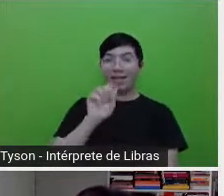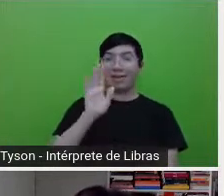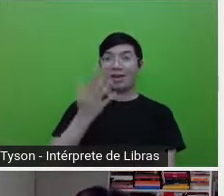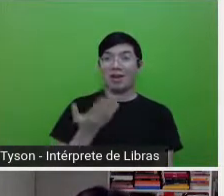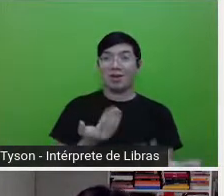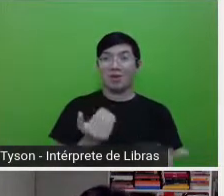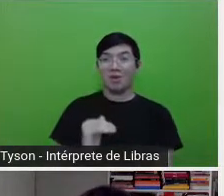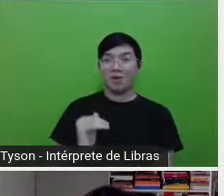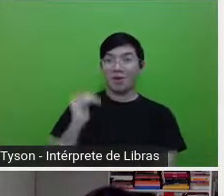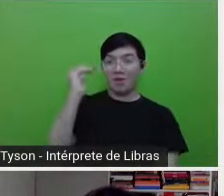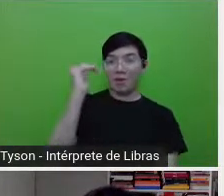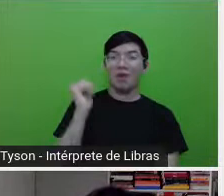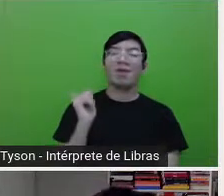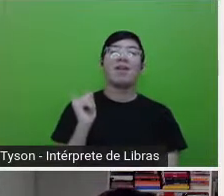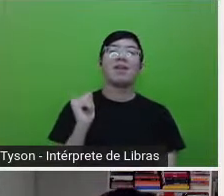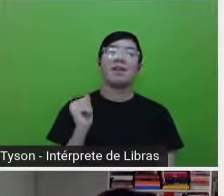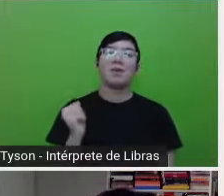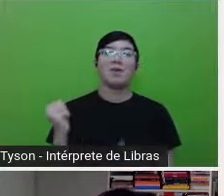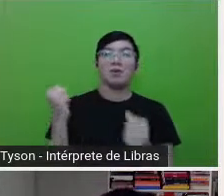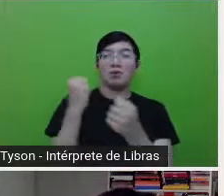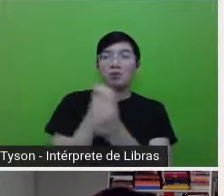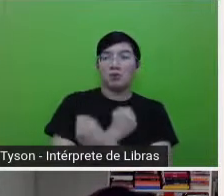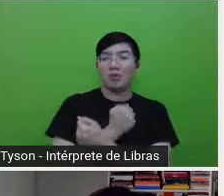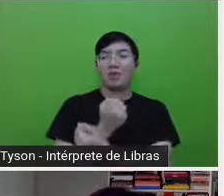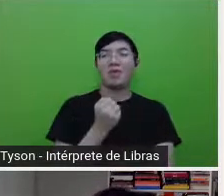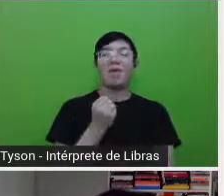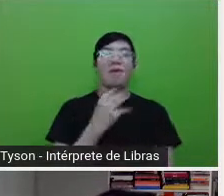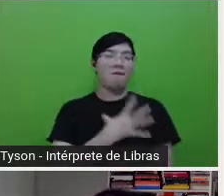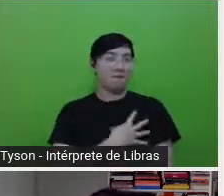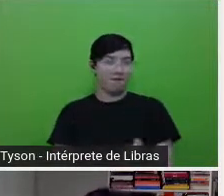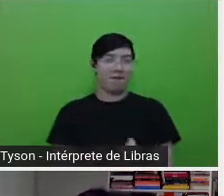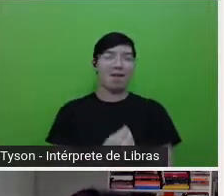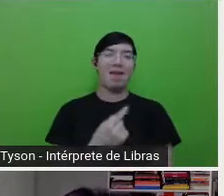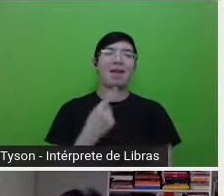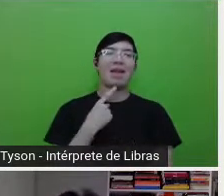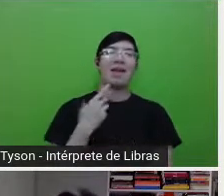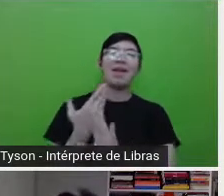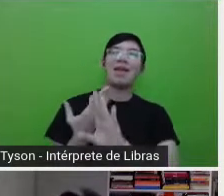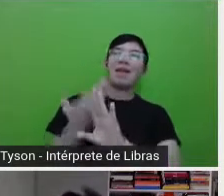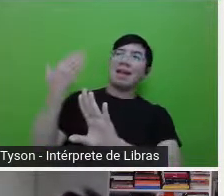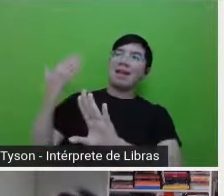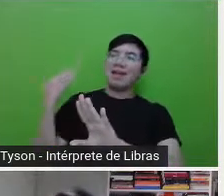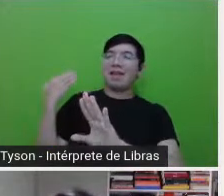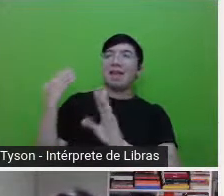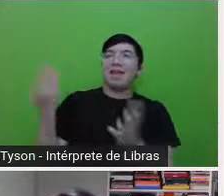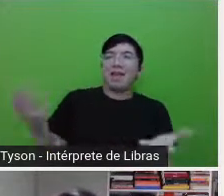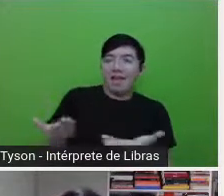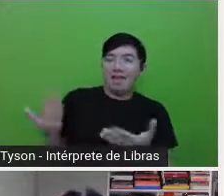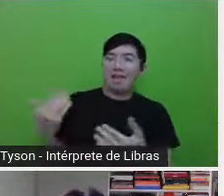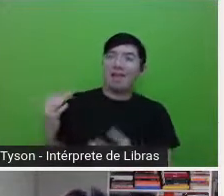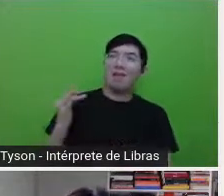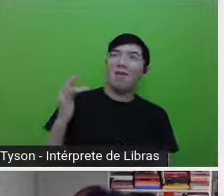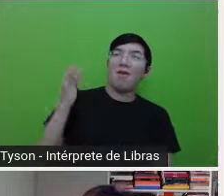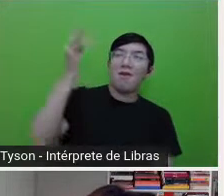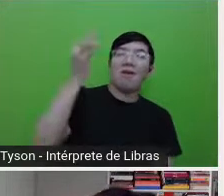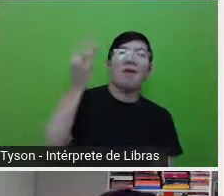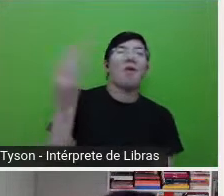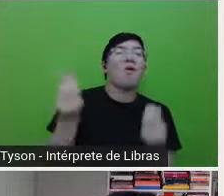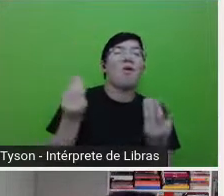tanto no filme quanto no livro, ela vai e volta, presente, passado, e aí tem essa cena em que ela